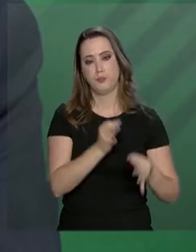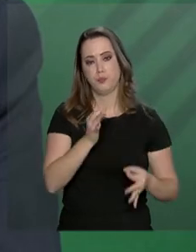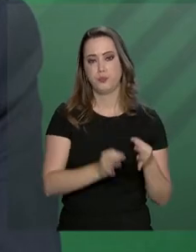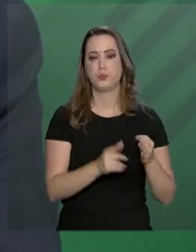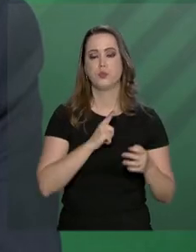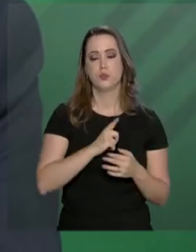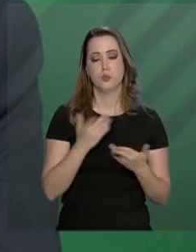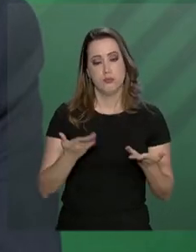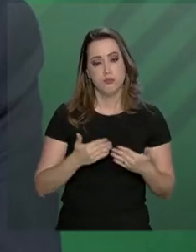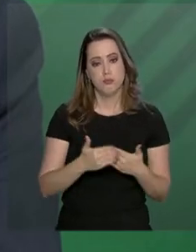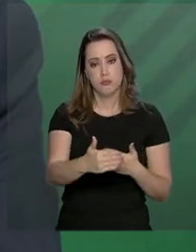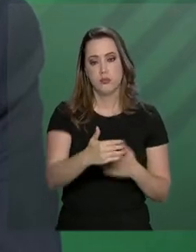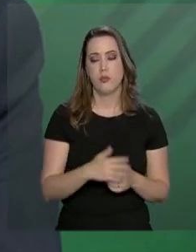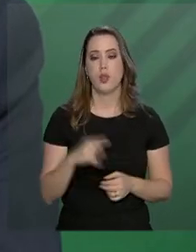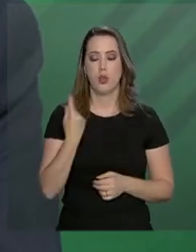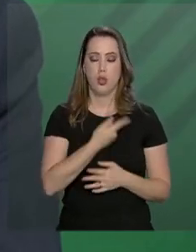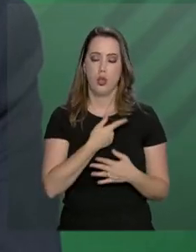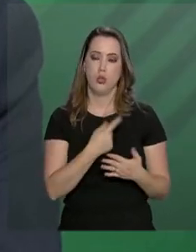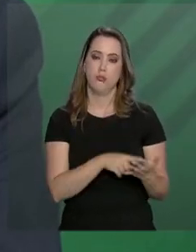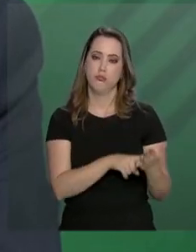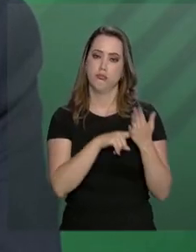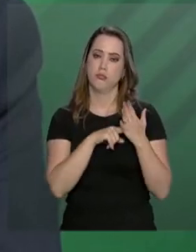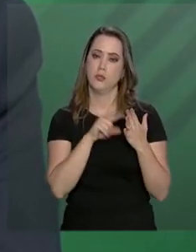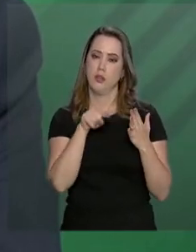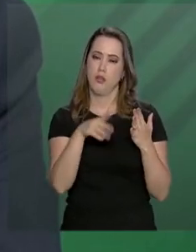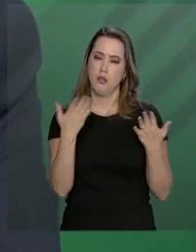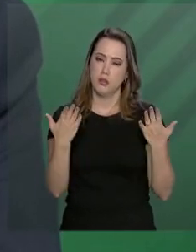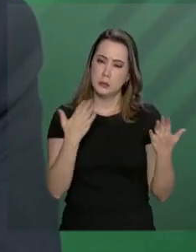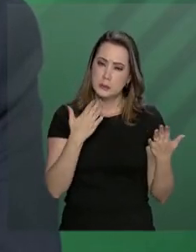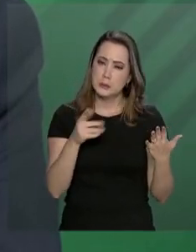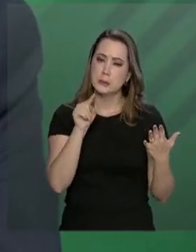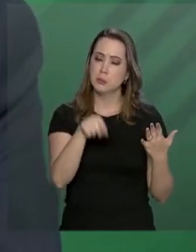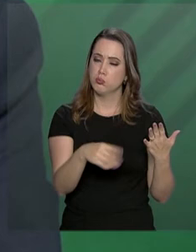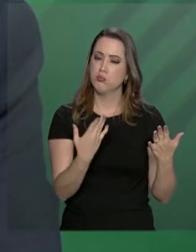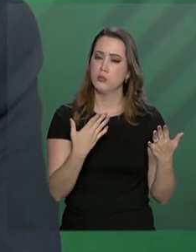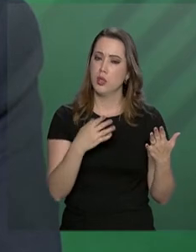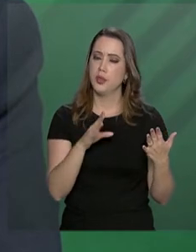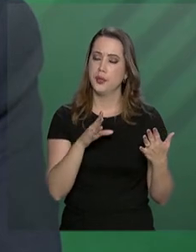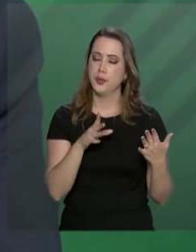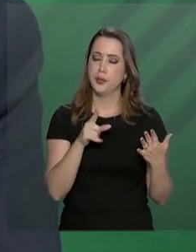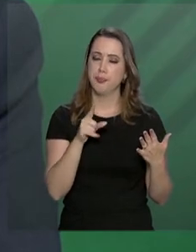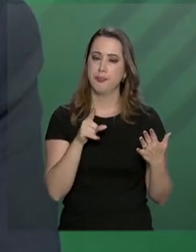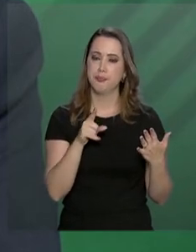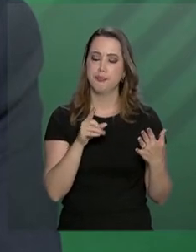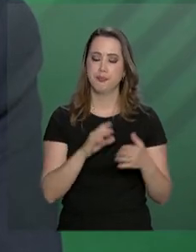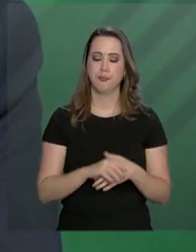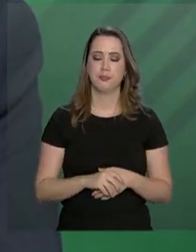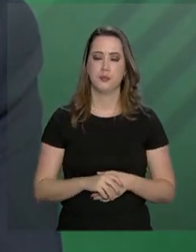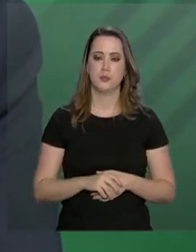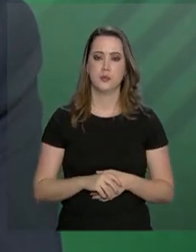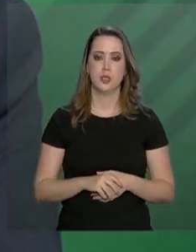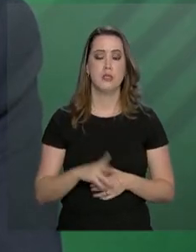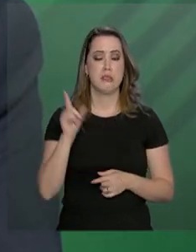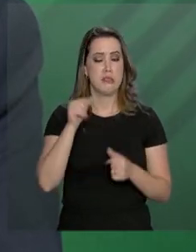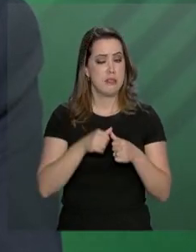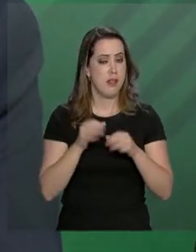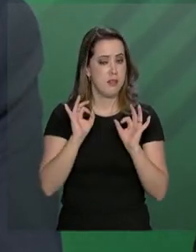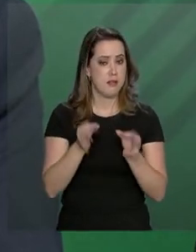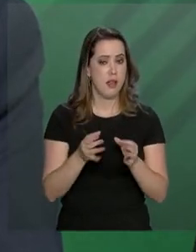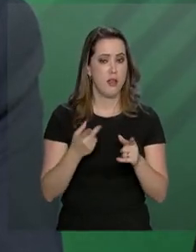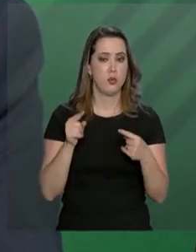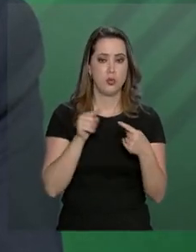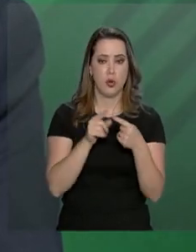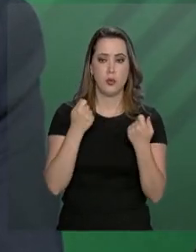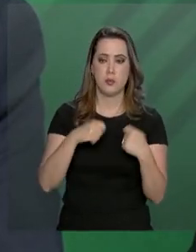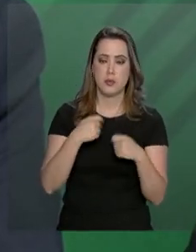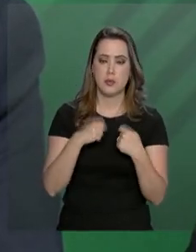vigente, que nos parece que atende à necessidade de